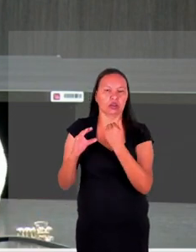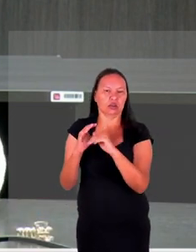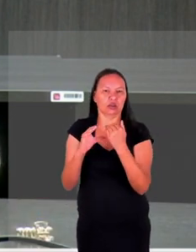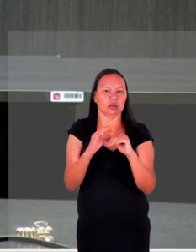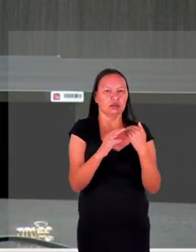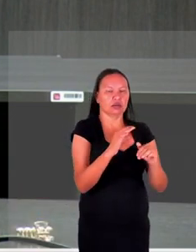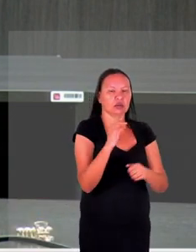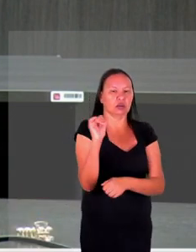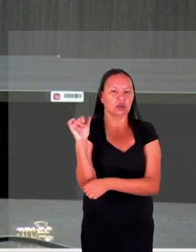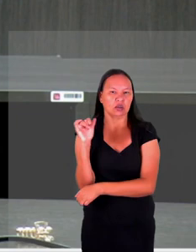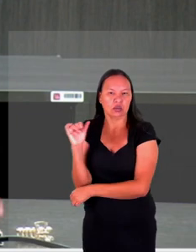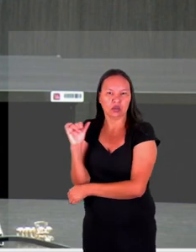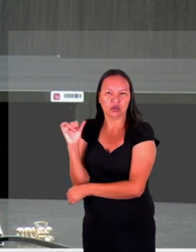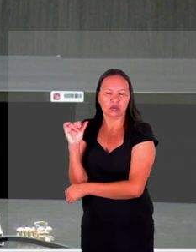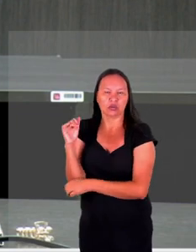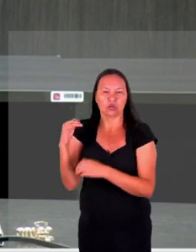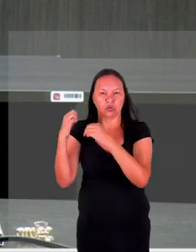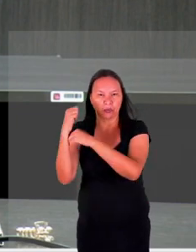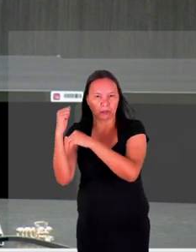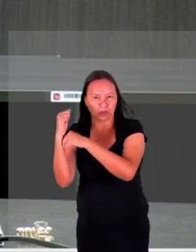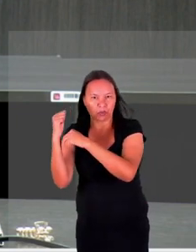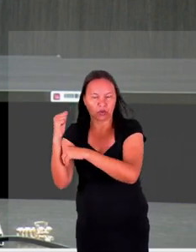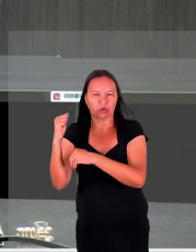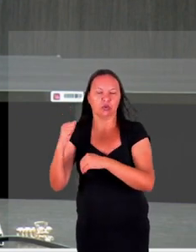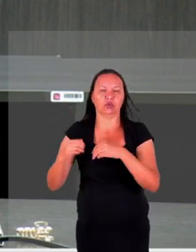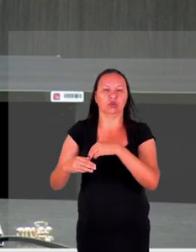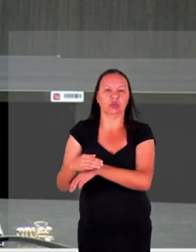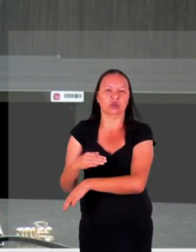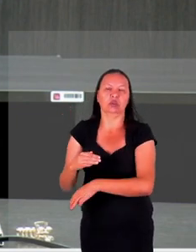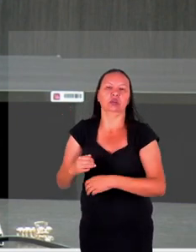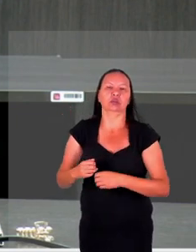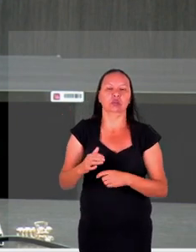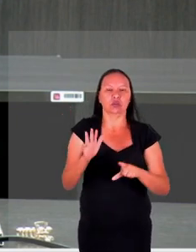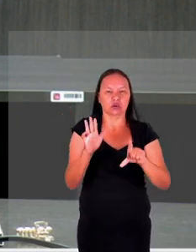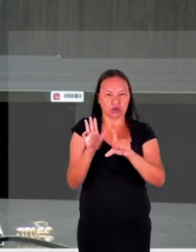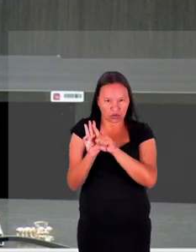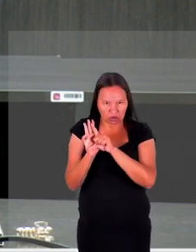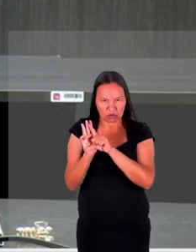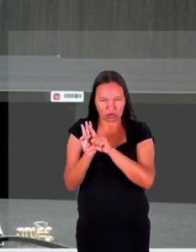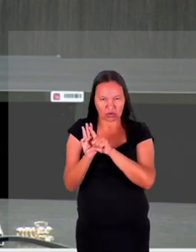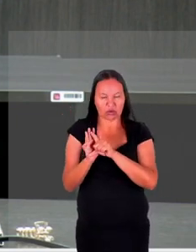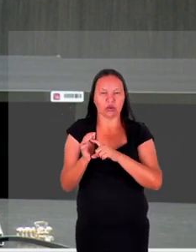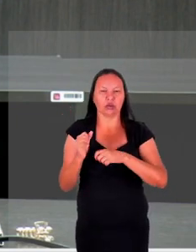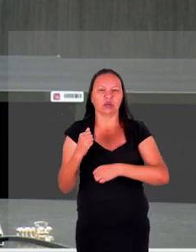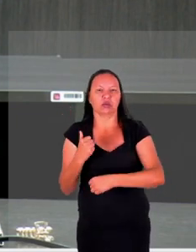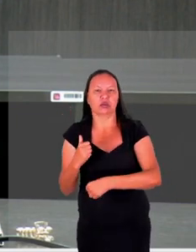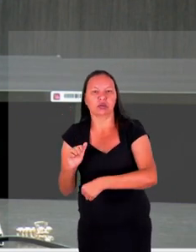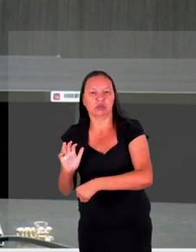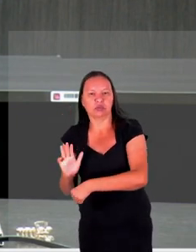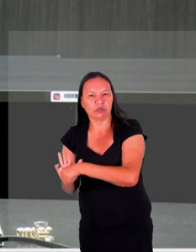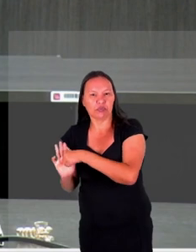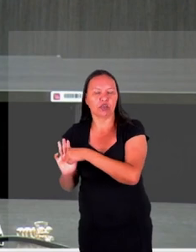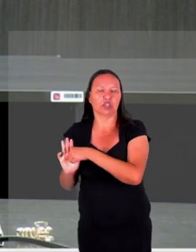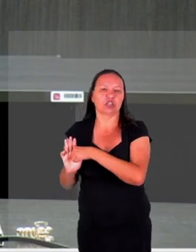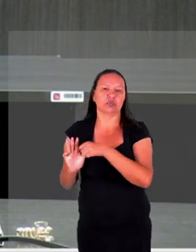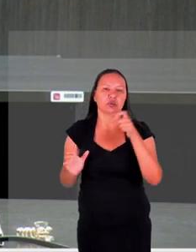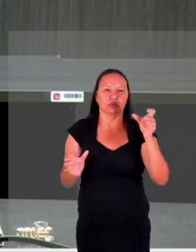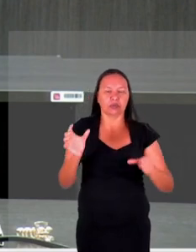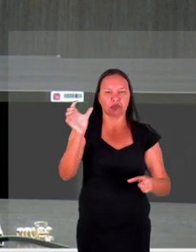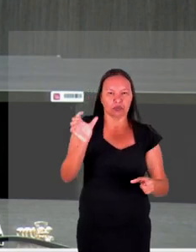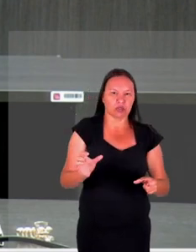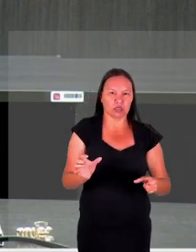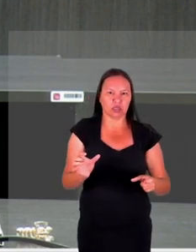campanha ao público externo chama-se direitosdavítima.mp.br